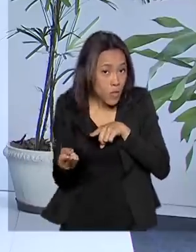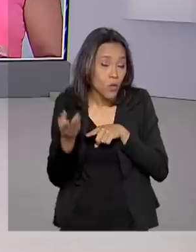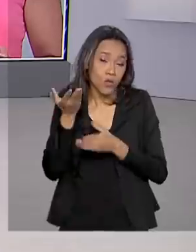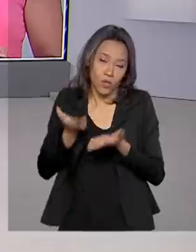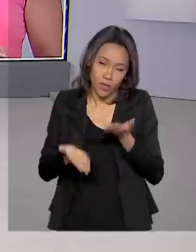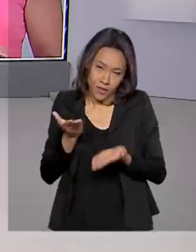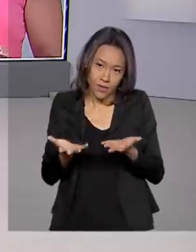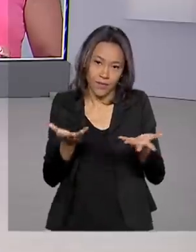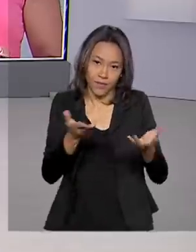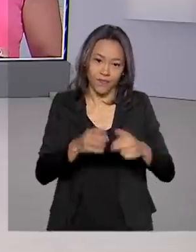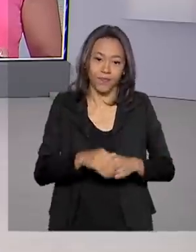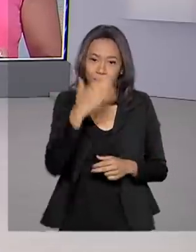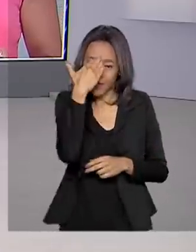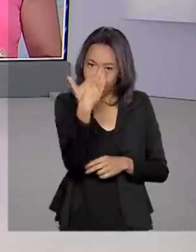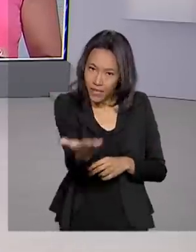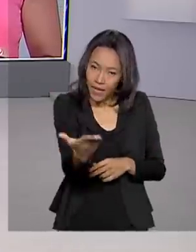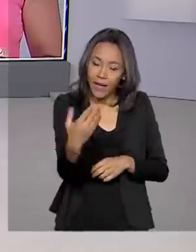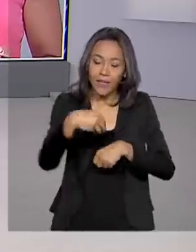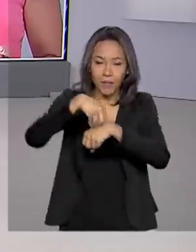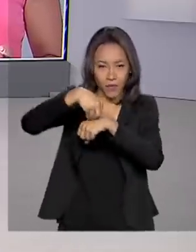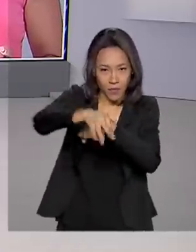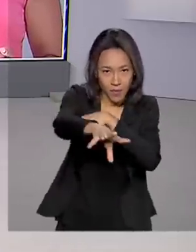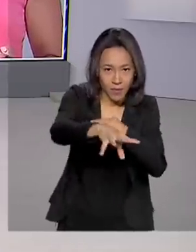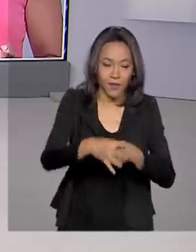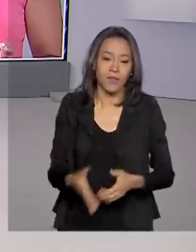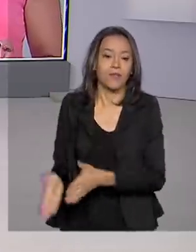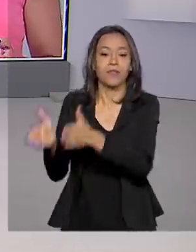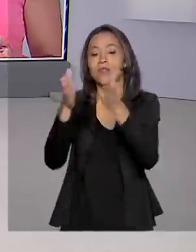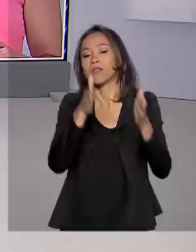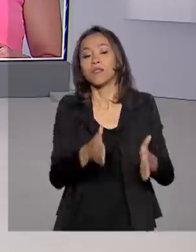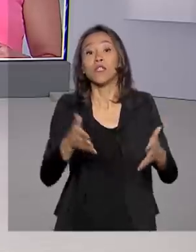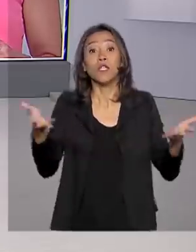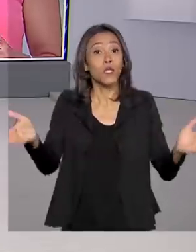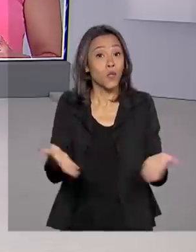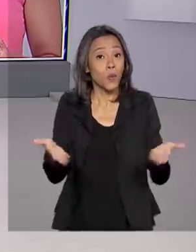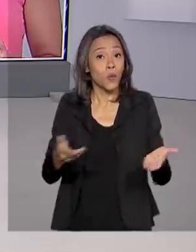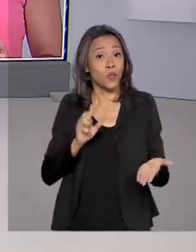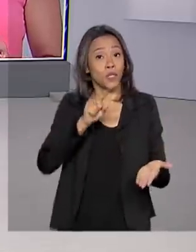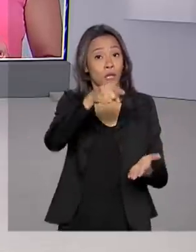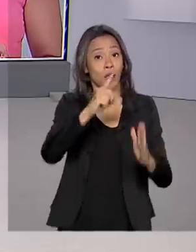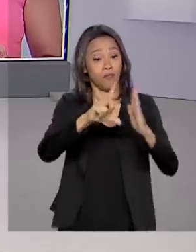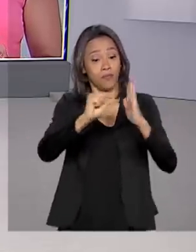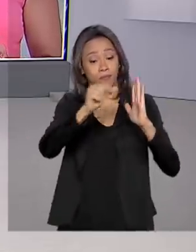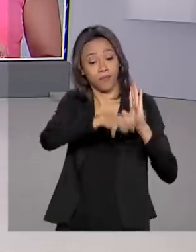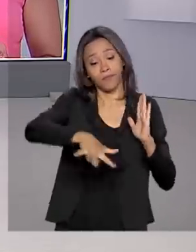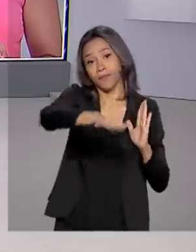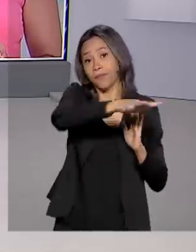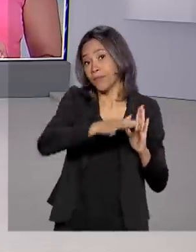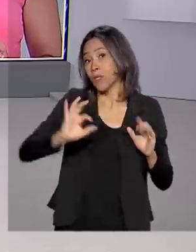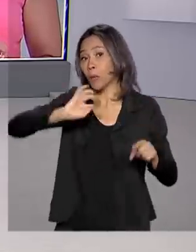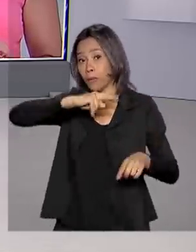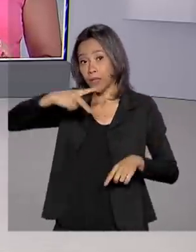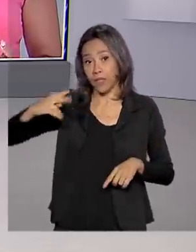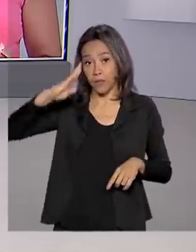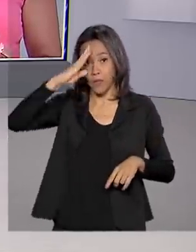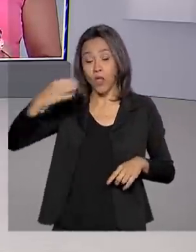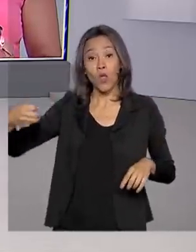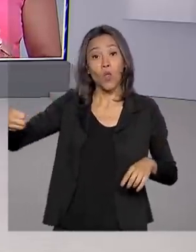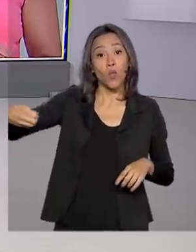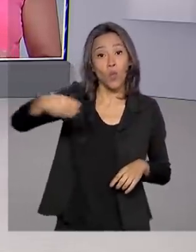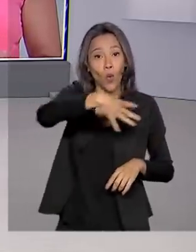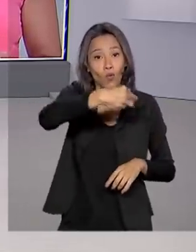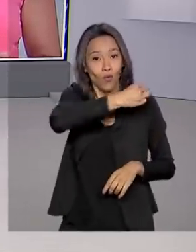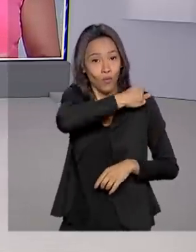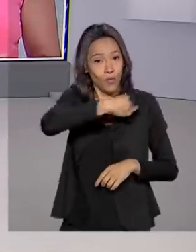Renata. Obrigada, Alessandra, pelas suas informações. Olha, e hoje no Palácio do Planalto, o presidente Jair Bolsonaro dá posse ao novo ministro